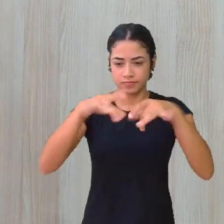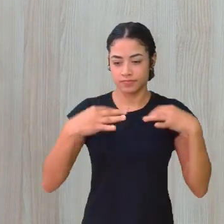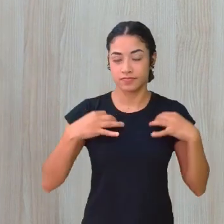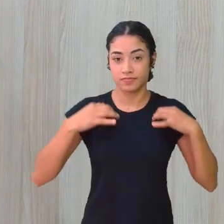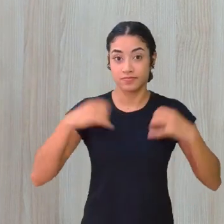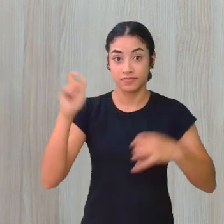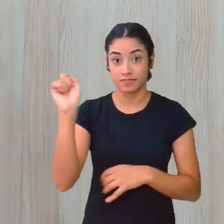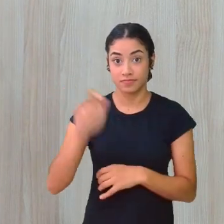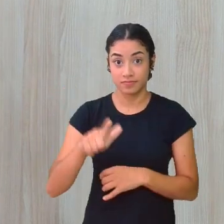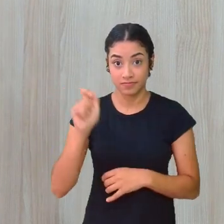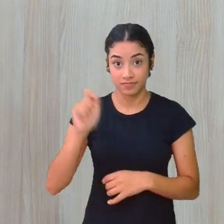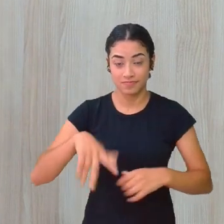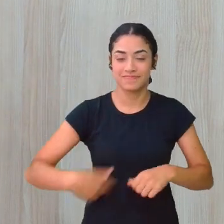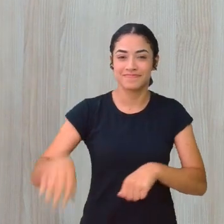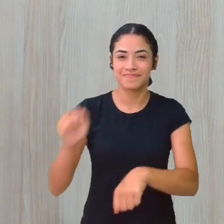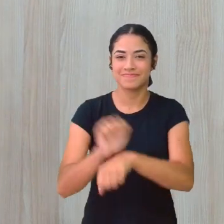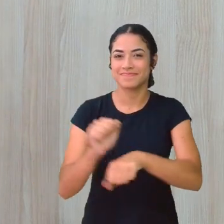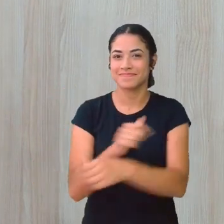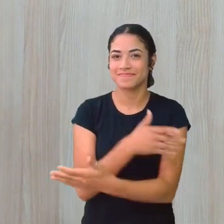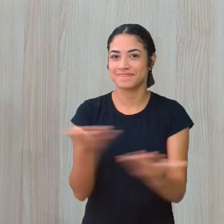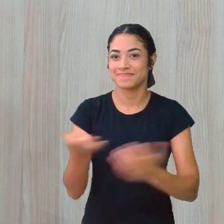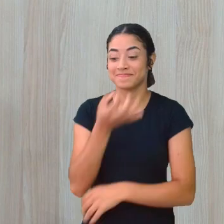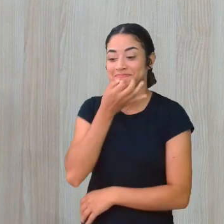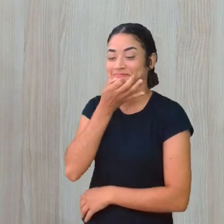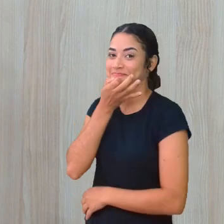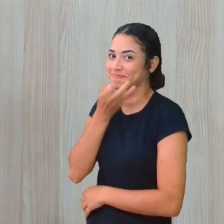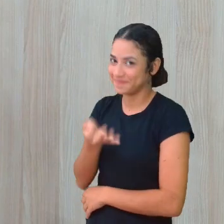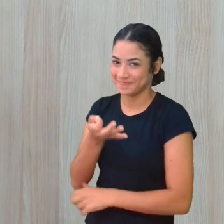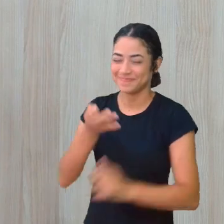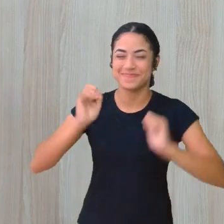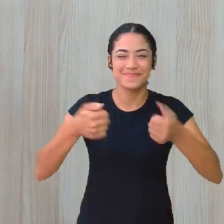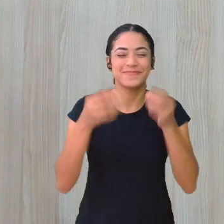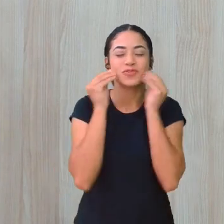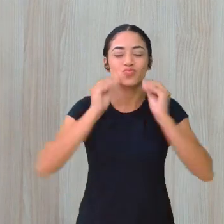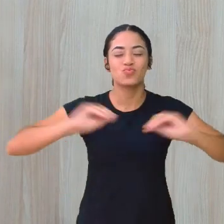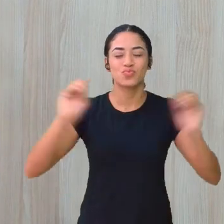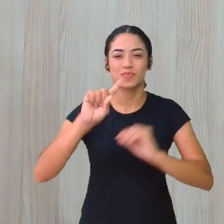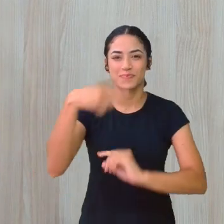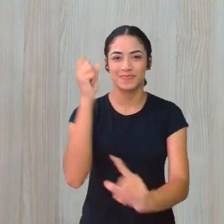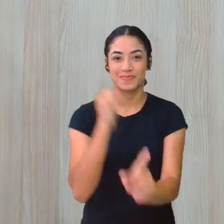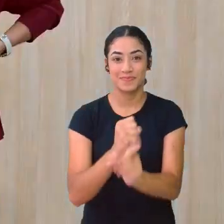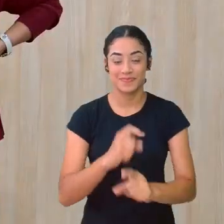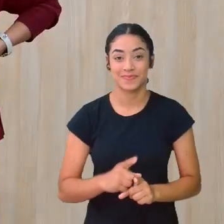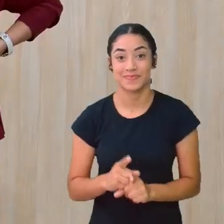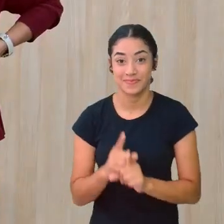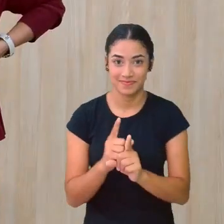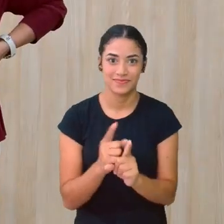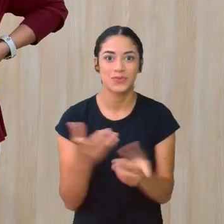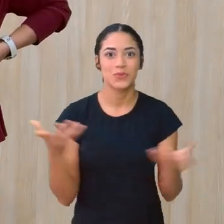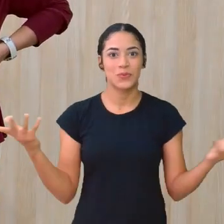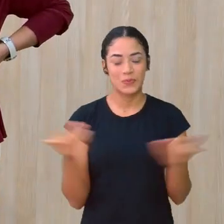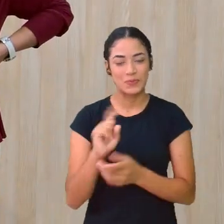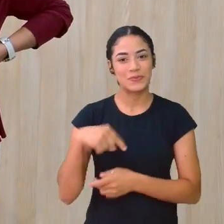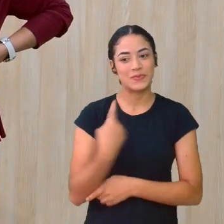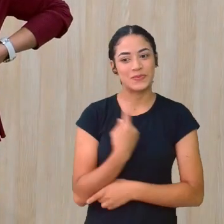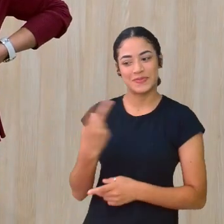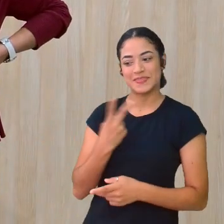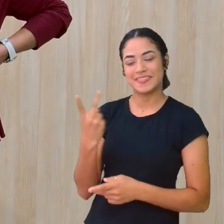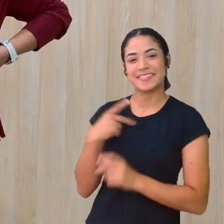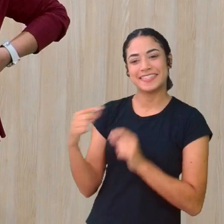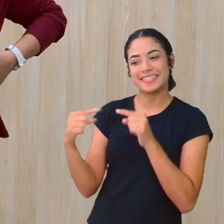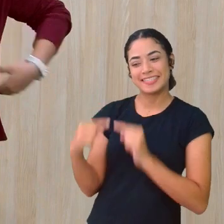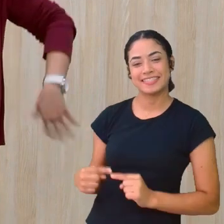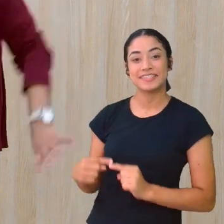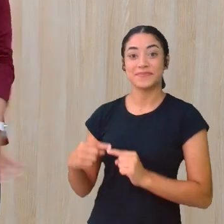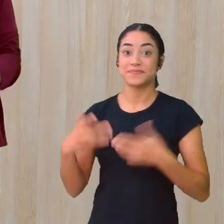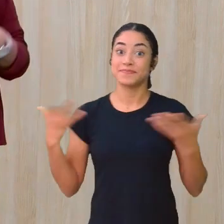azul, esperando o seu comentário, tá certo? Um beijo e até logo! Hoje a gente tá de pareia, né, professora Camille Azul? Olha, a